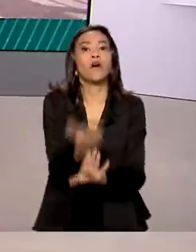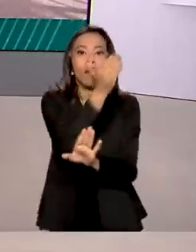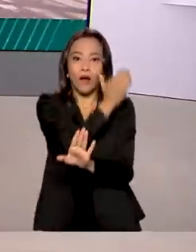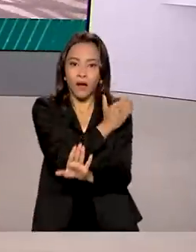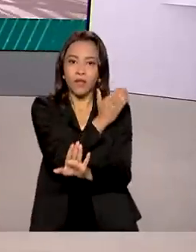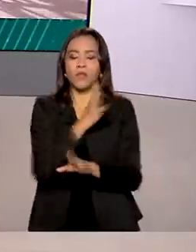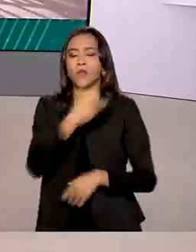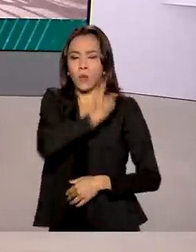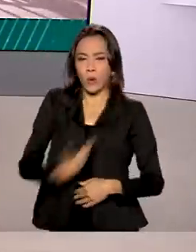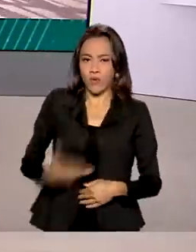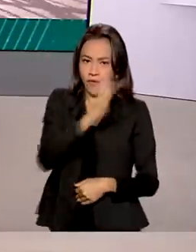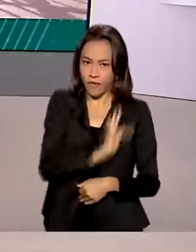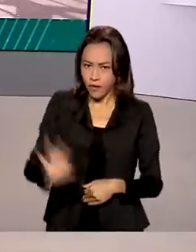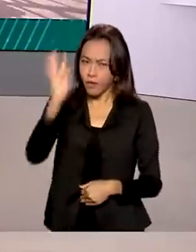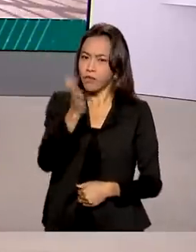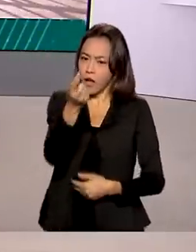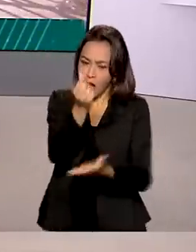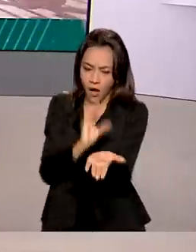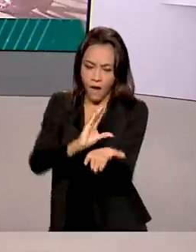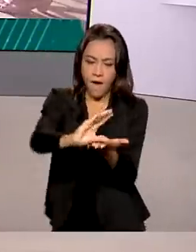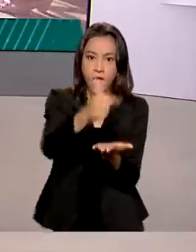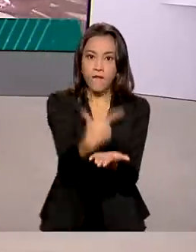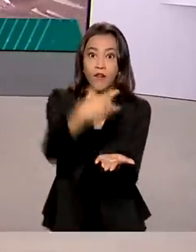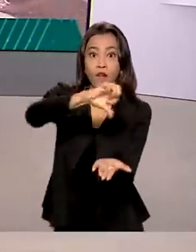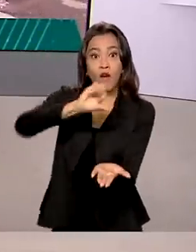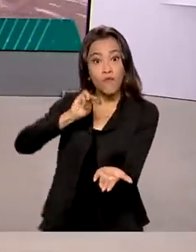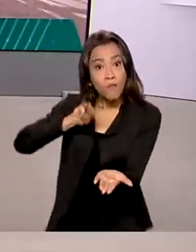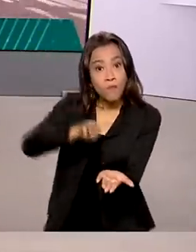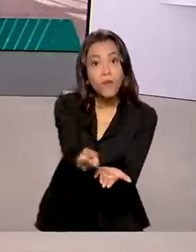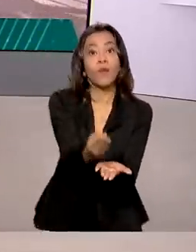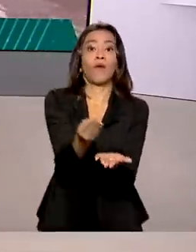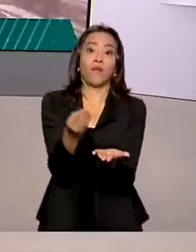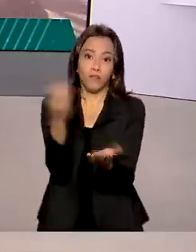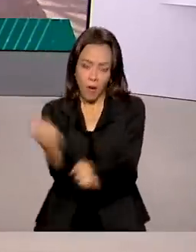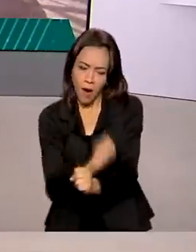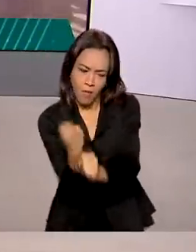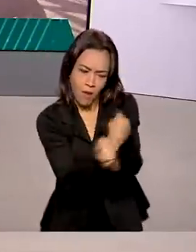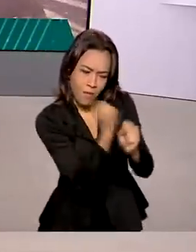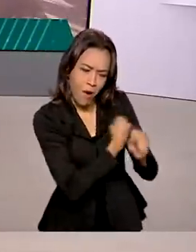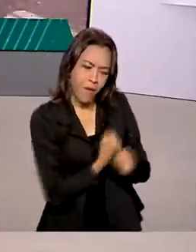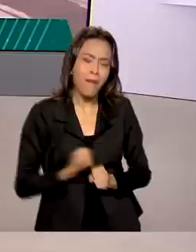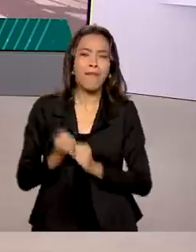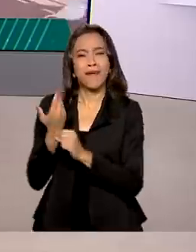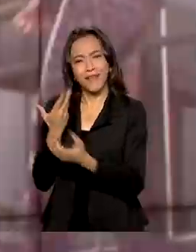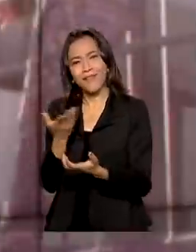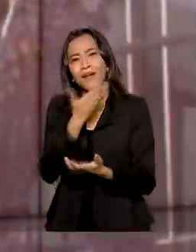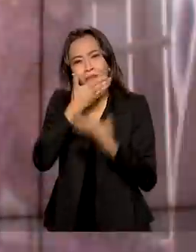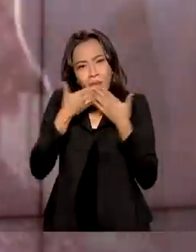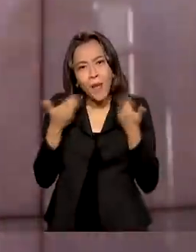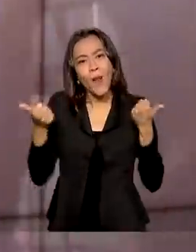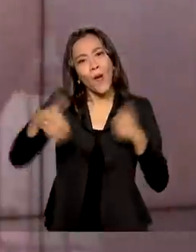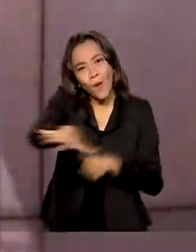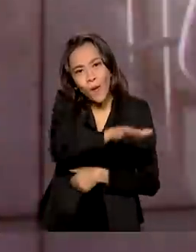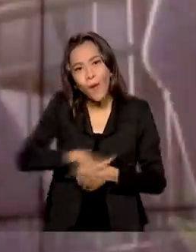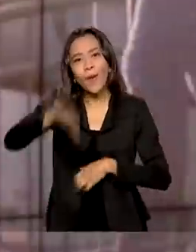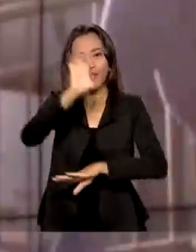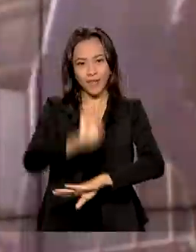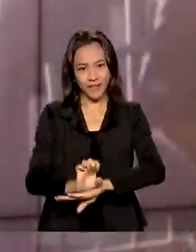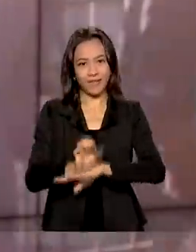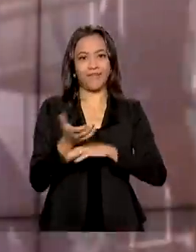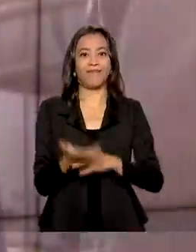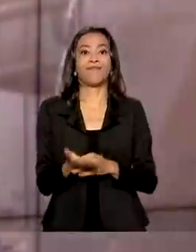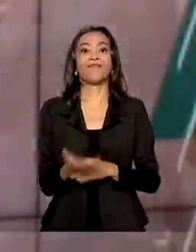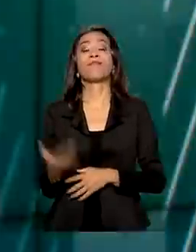investiu mais de 29 milhões de reais na obra, que vai beneficiar todo o Triângulo Mineiro. Durante a cerimônia de